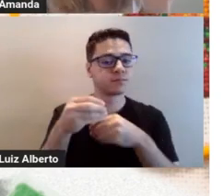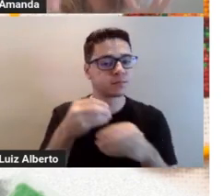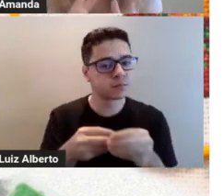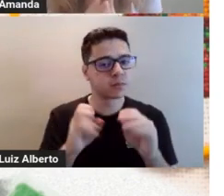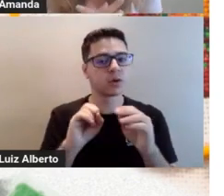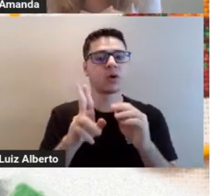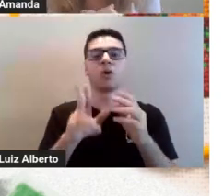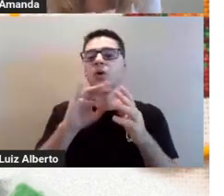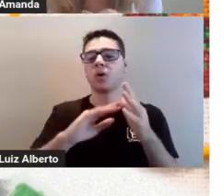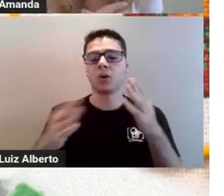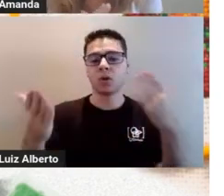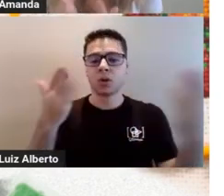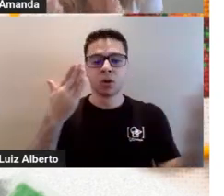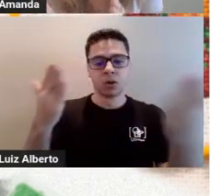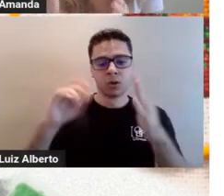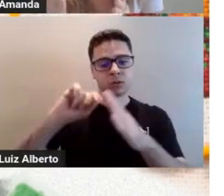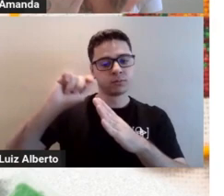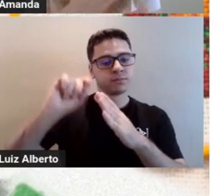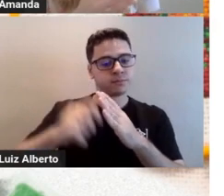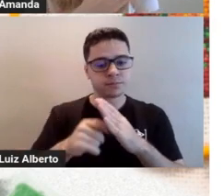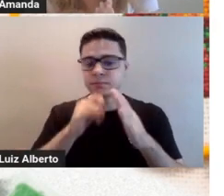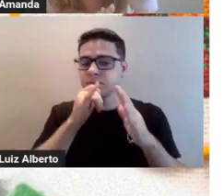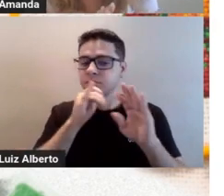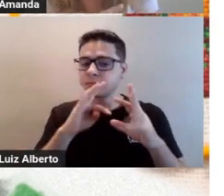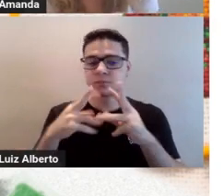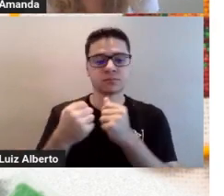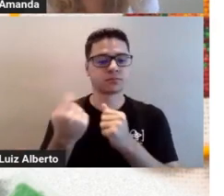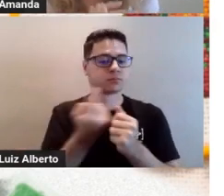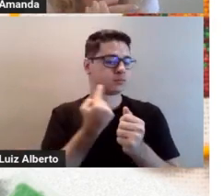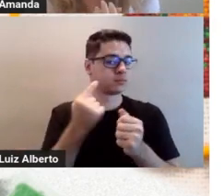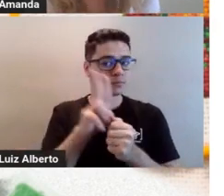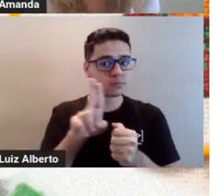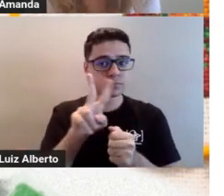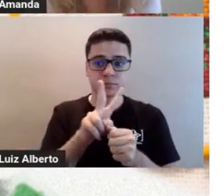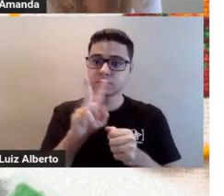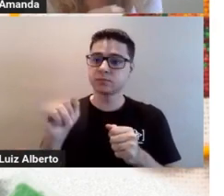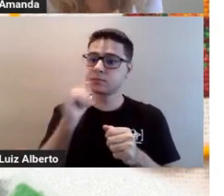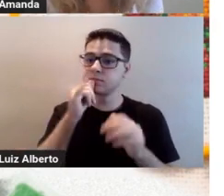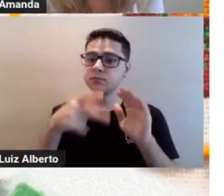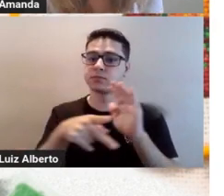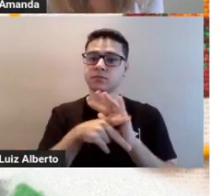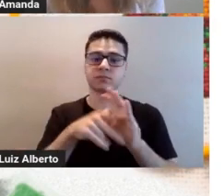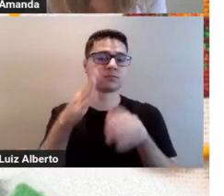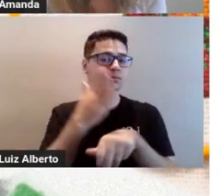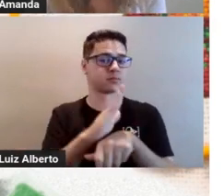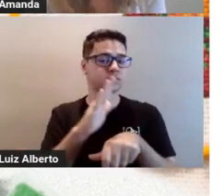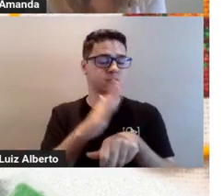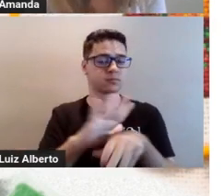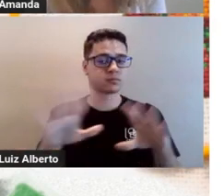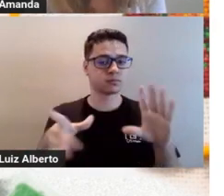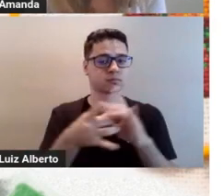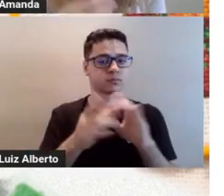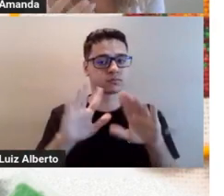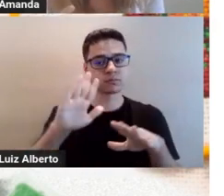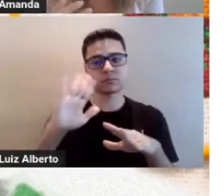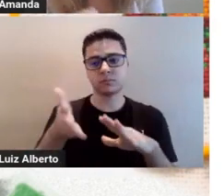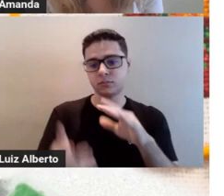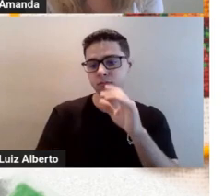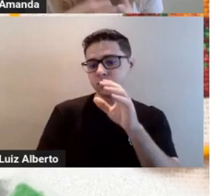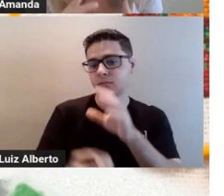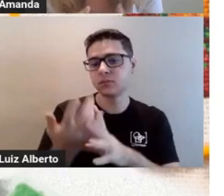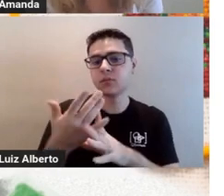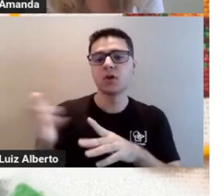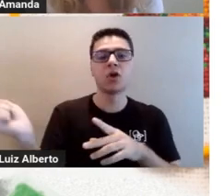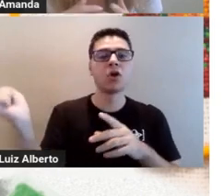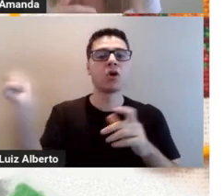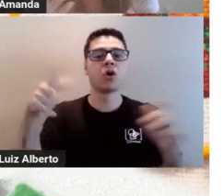contraste, por exemplo, a gente vai usar essas técnicas aplicadas ao bordado. Então, criando, né, efeitos de luz,